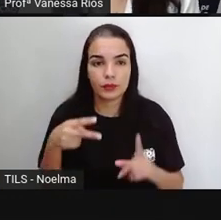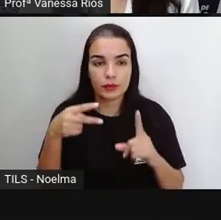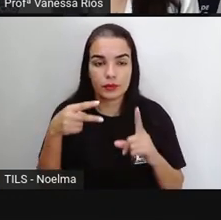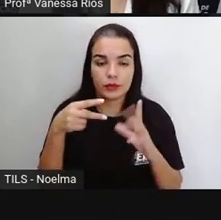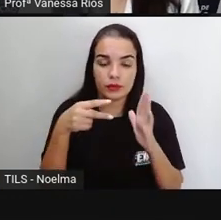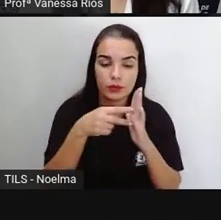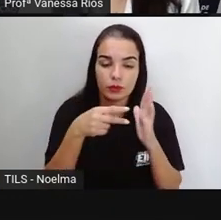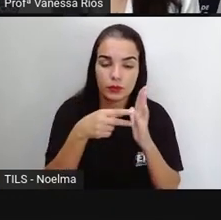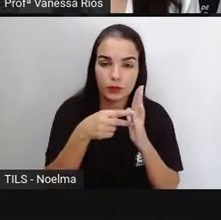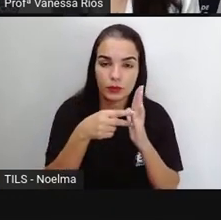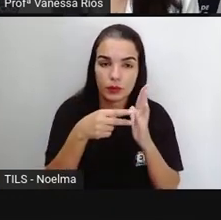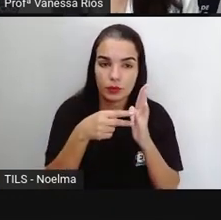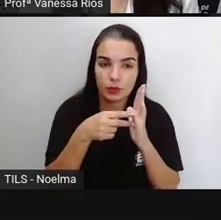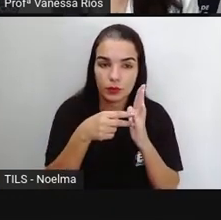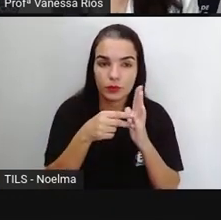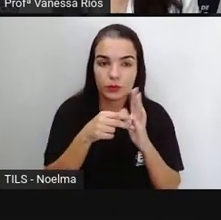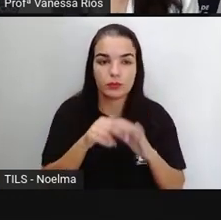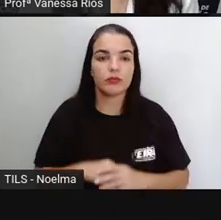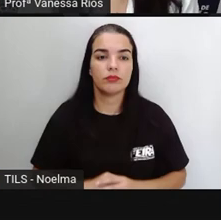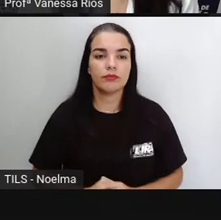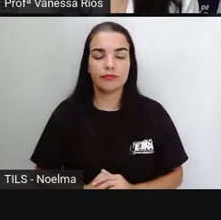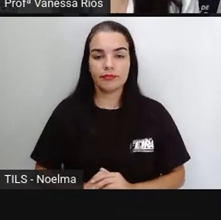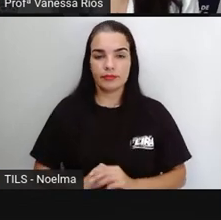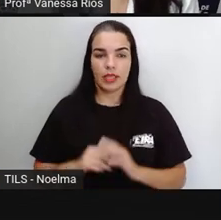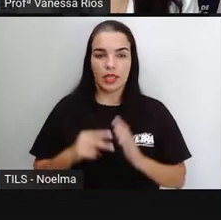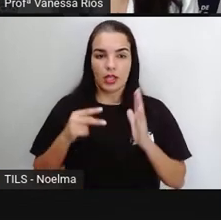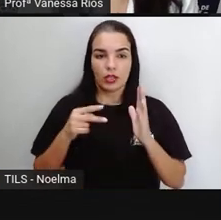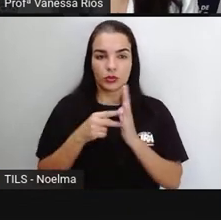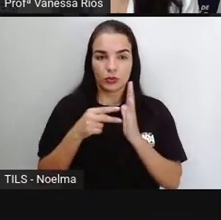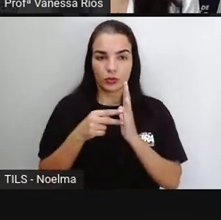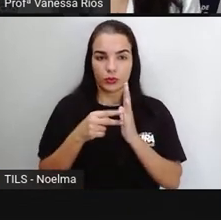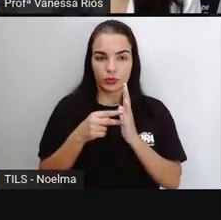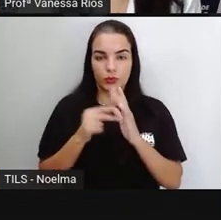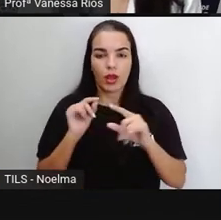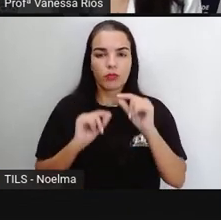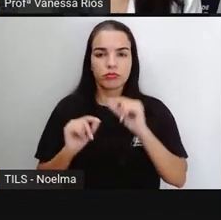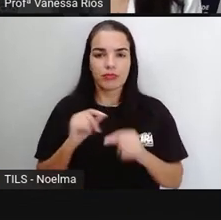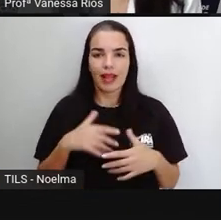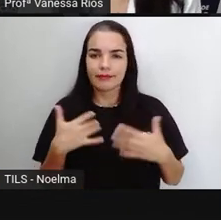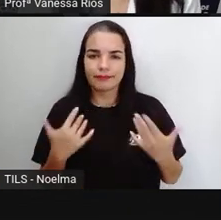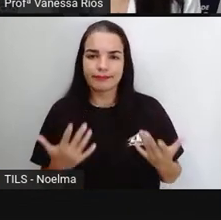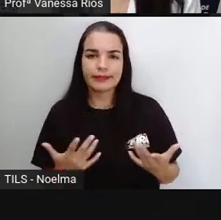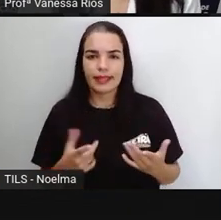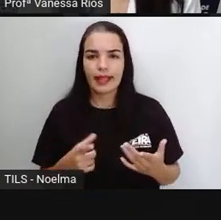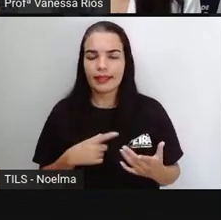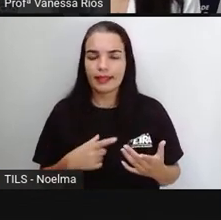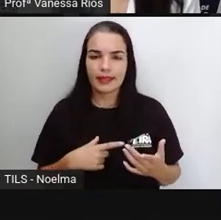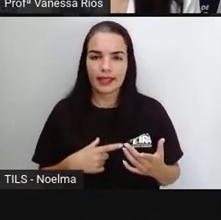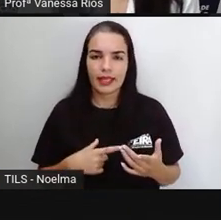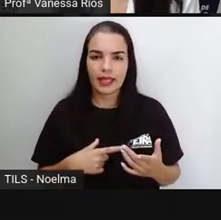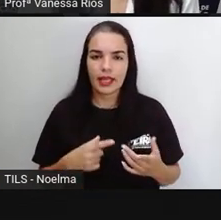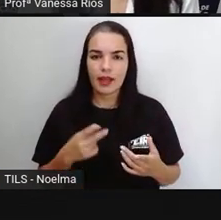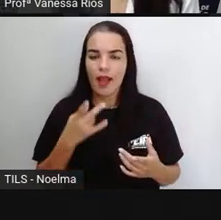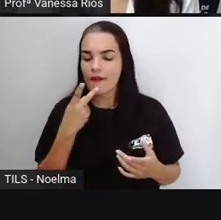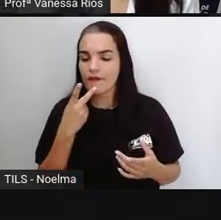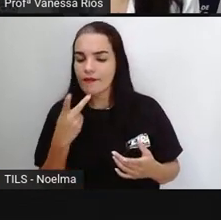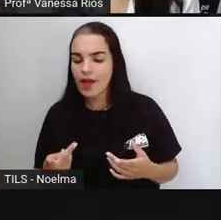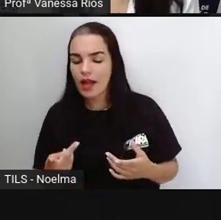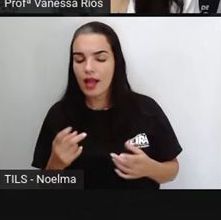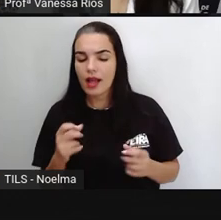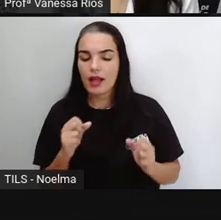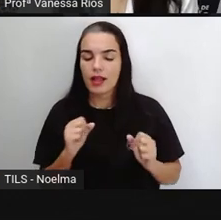jornalísticos são os dois pontos olha só dois pontos qual a intenção introduzir uma